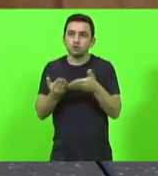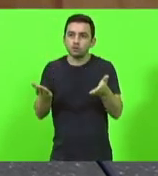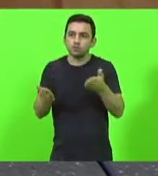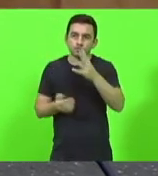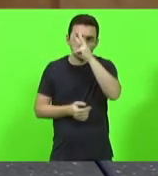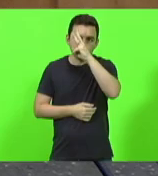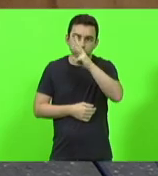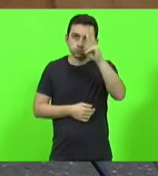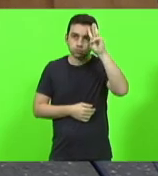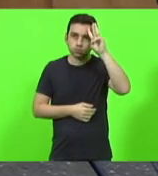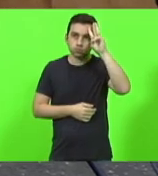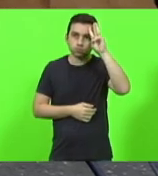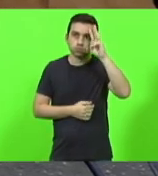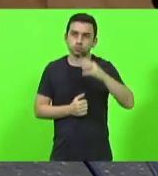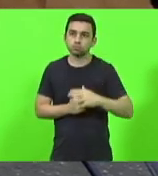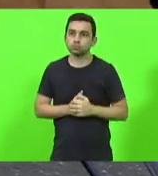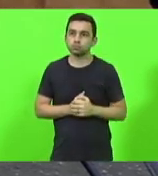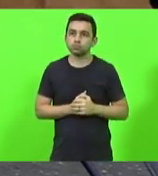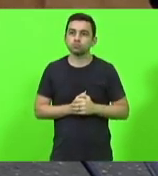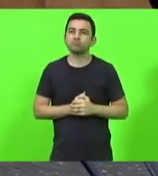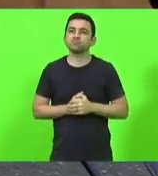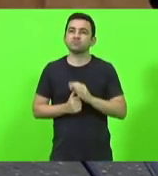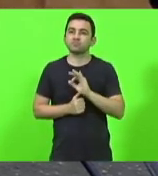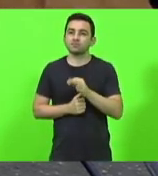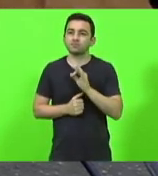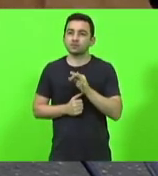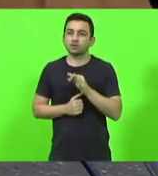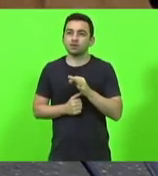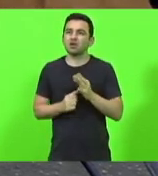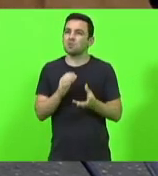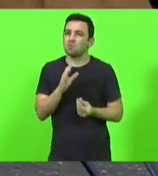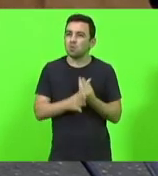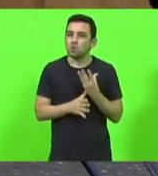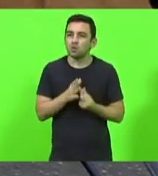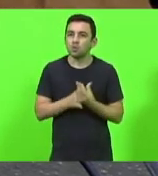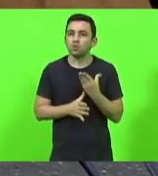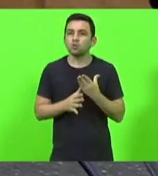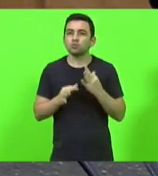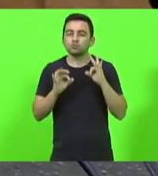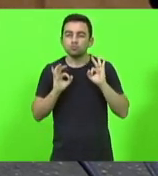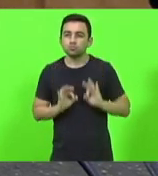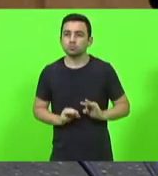não é bem assim que o produtor está no CEASA.